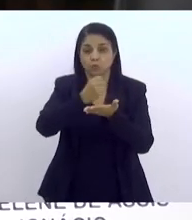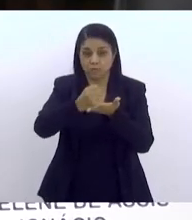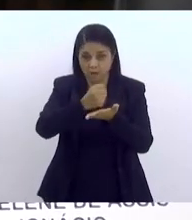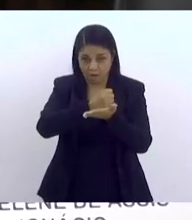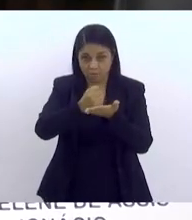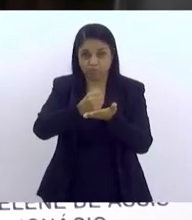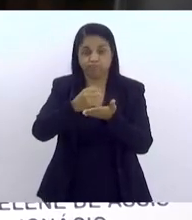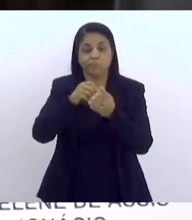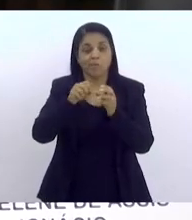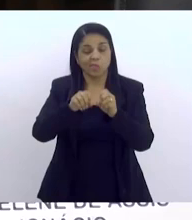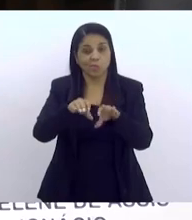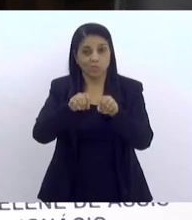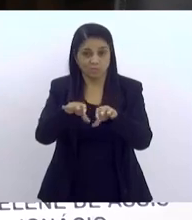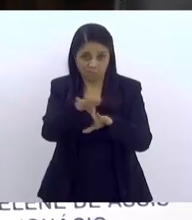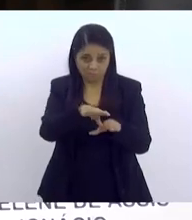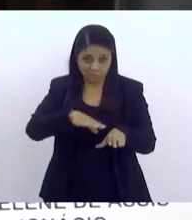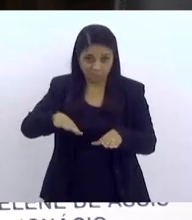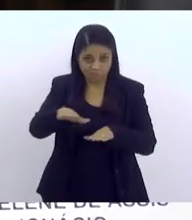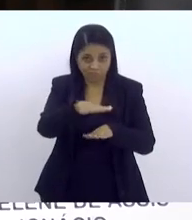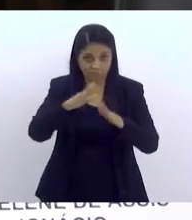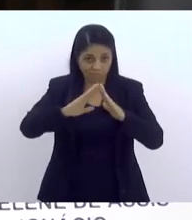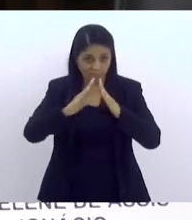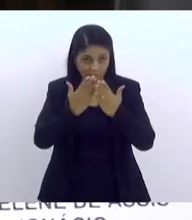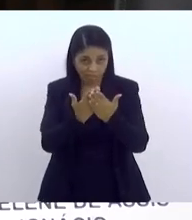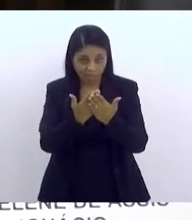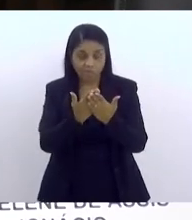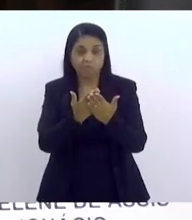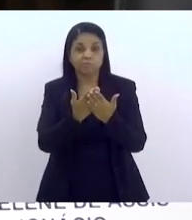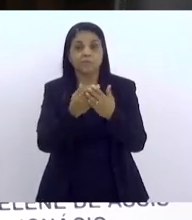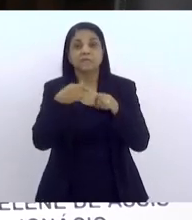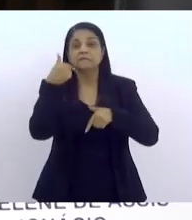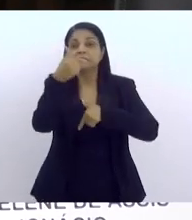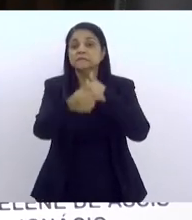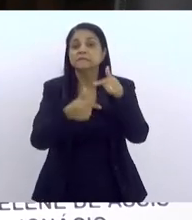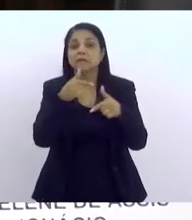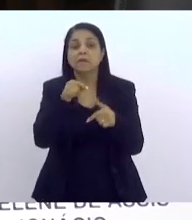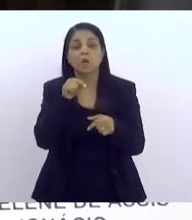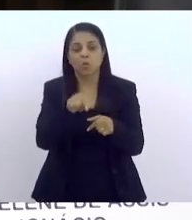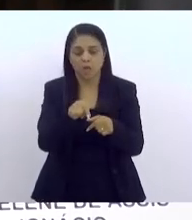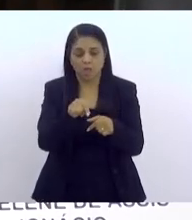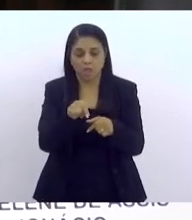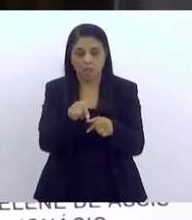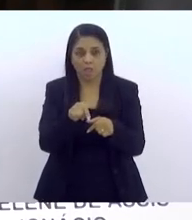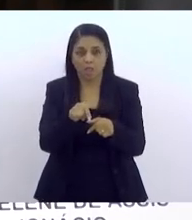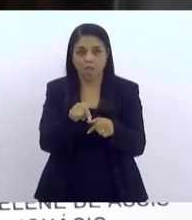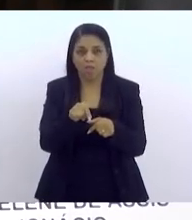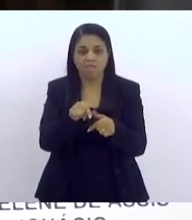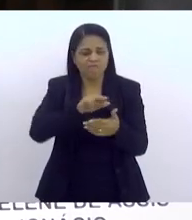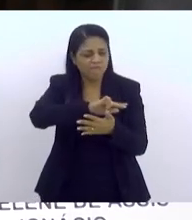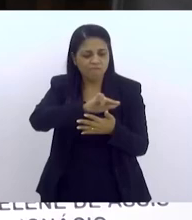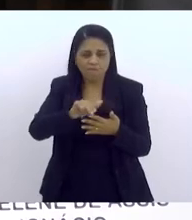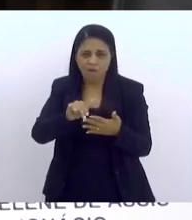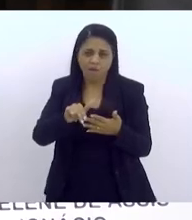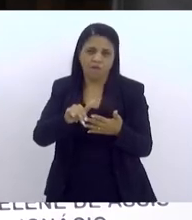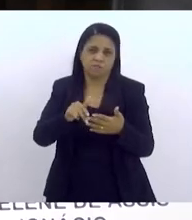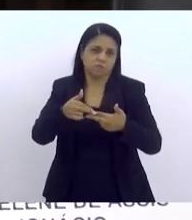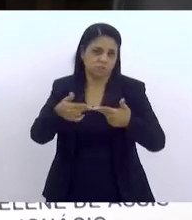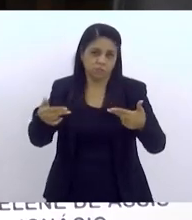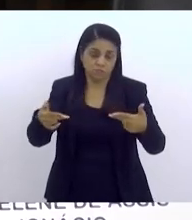trabalhar com essas expressões que a escola sozinha não dá conta de